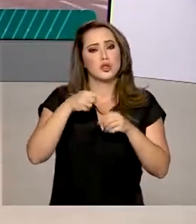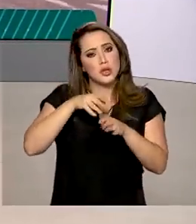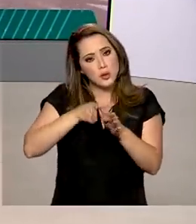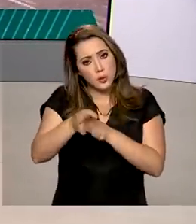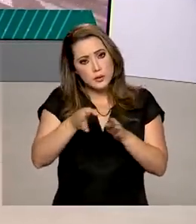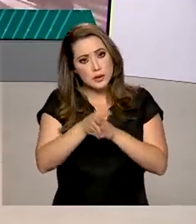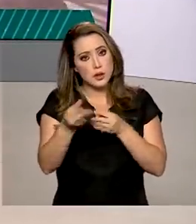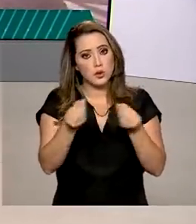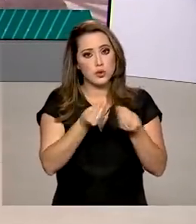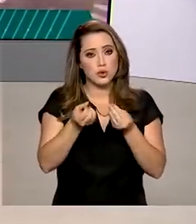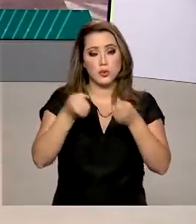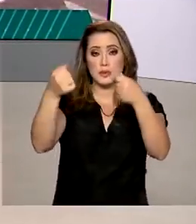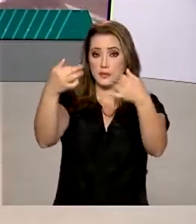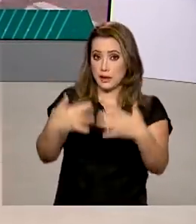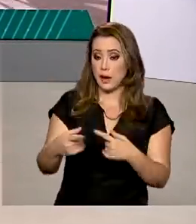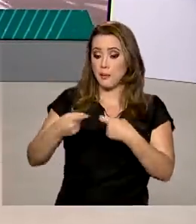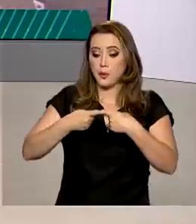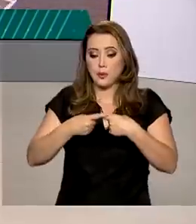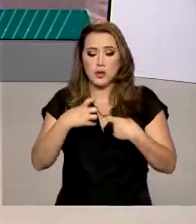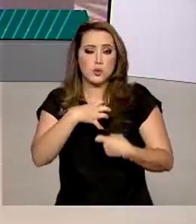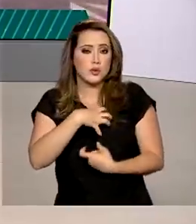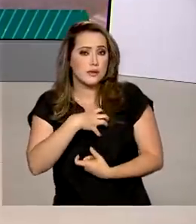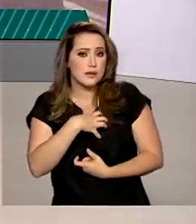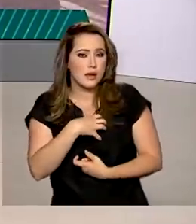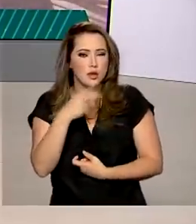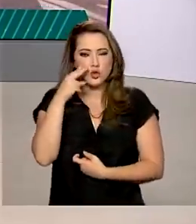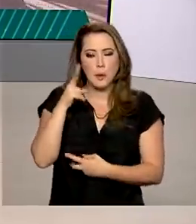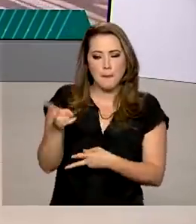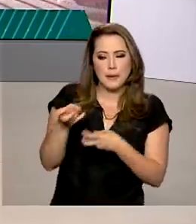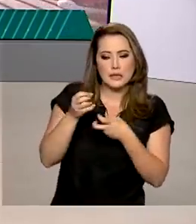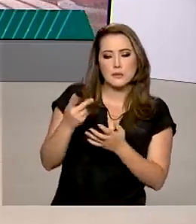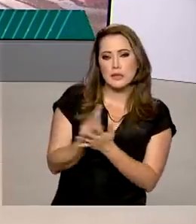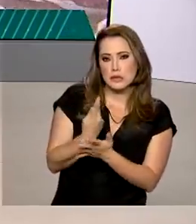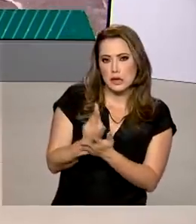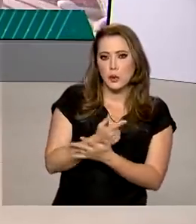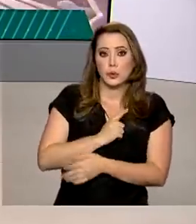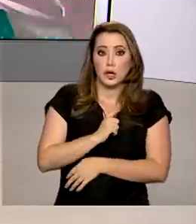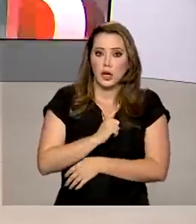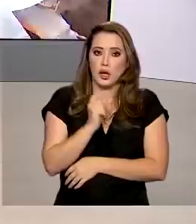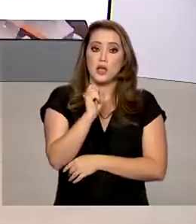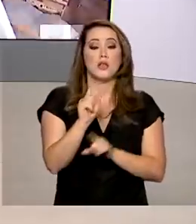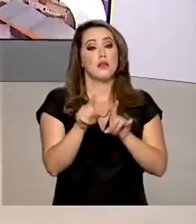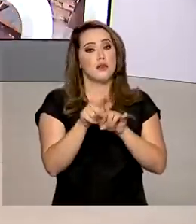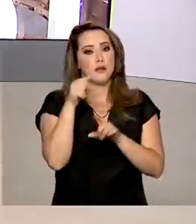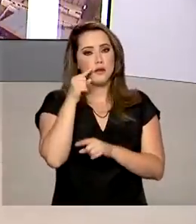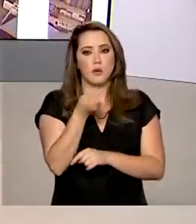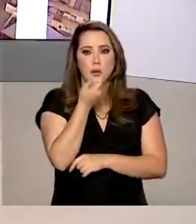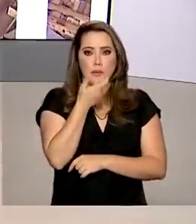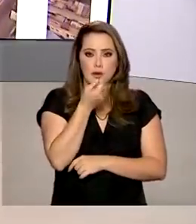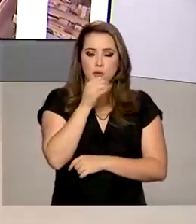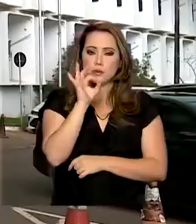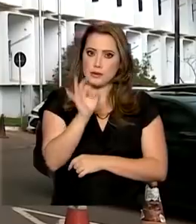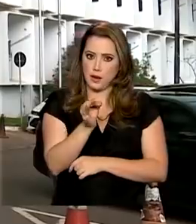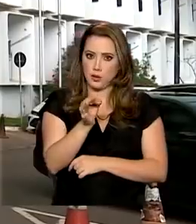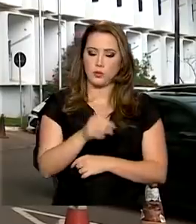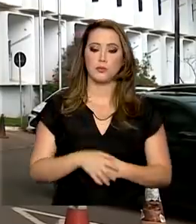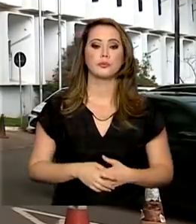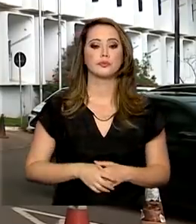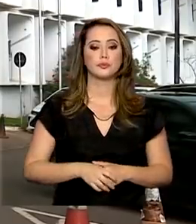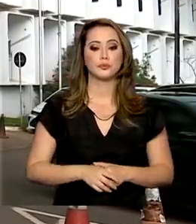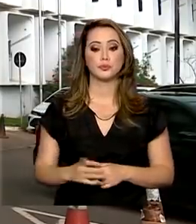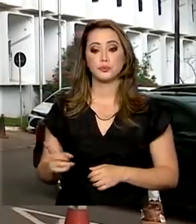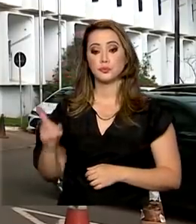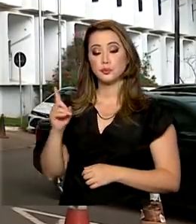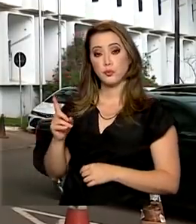atendimento médico-hospitalar, identificar erros médicos e utilizar medicamentos de forma segura. Este